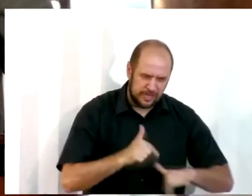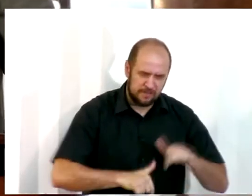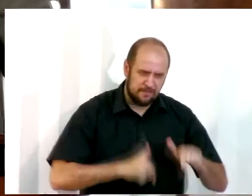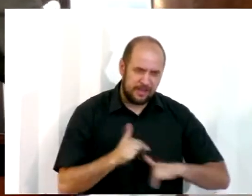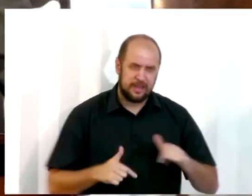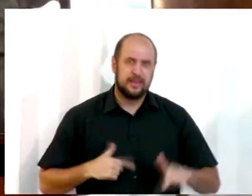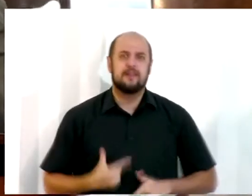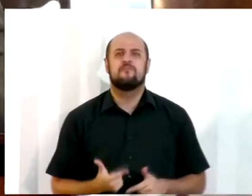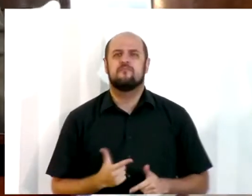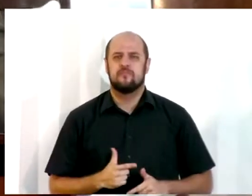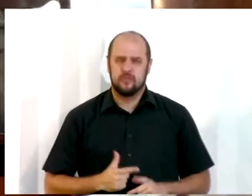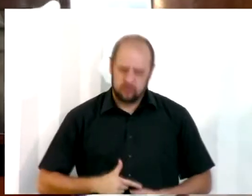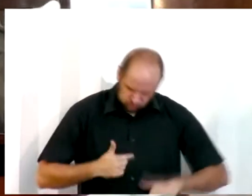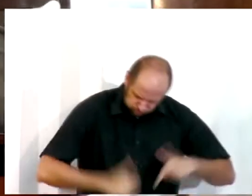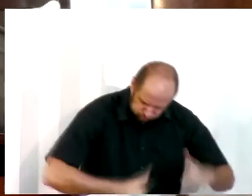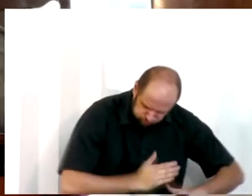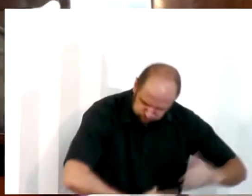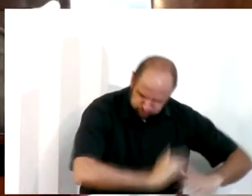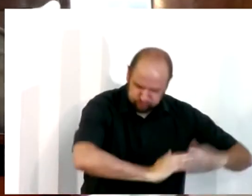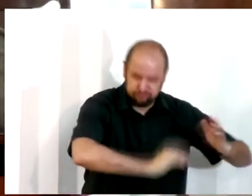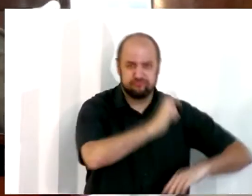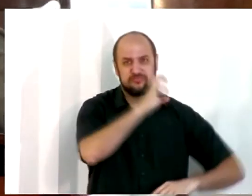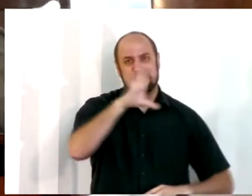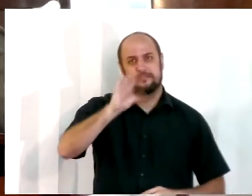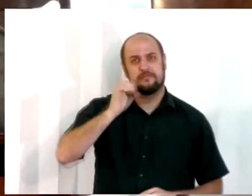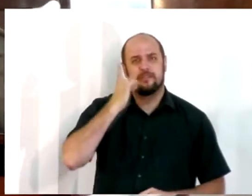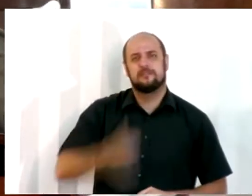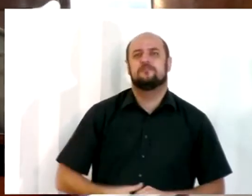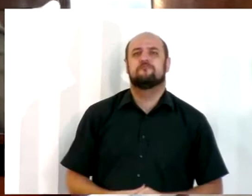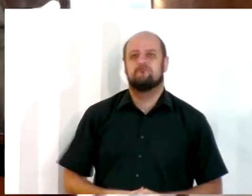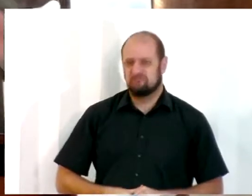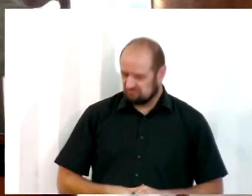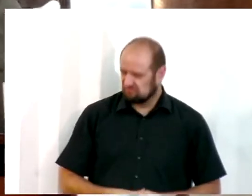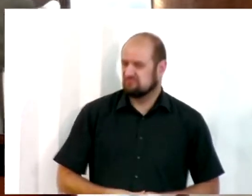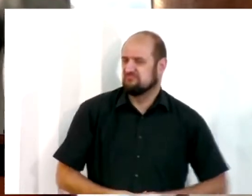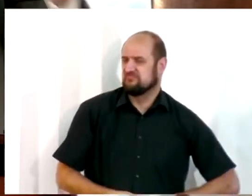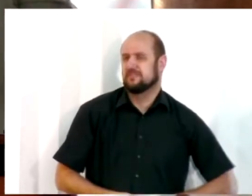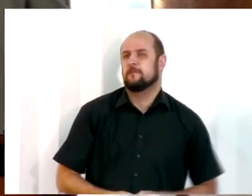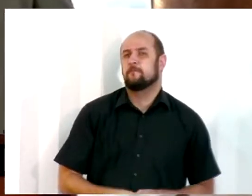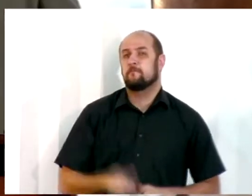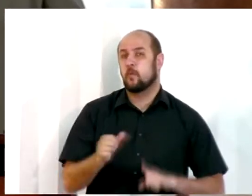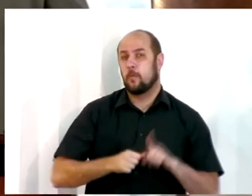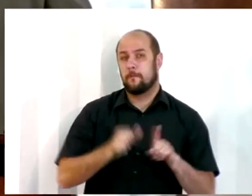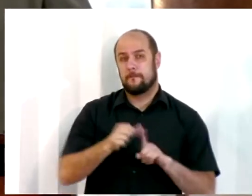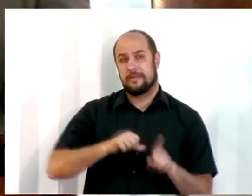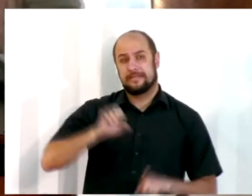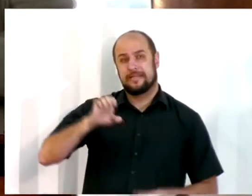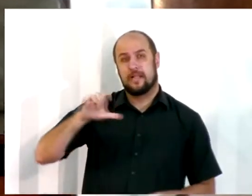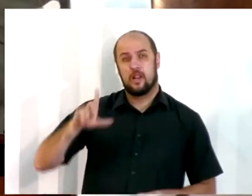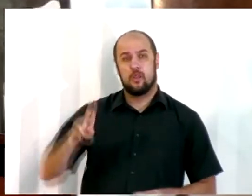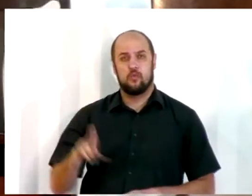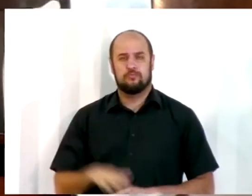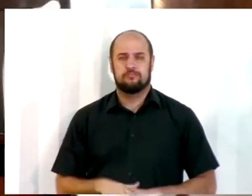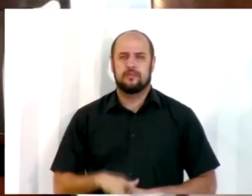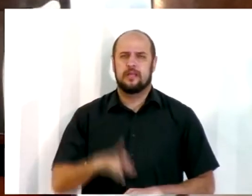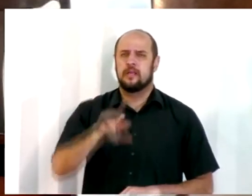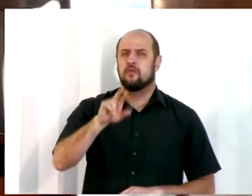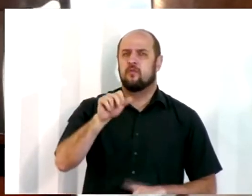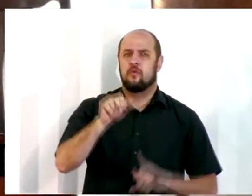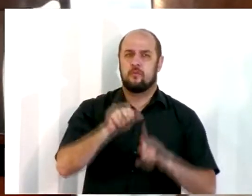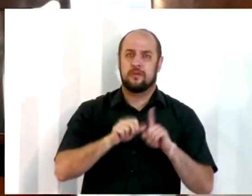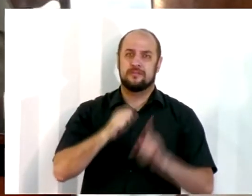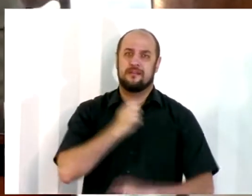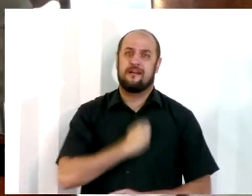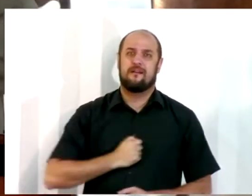liderança de Neemias. E os muros foram levantados. Este mês de Elu, de acordo com o calendário do povo hebreu, corresponde ao nosso mês de